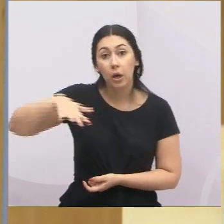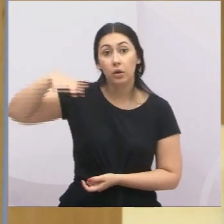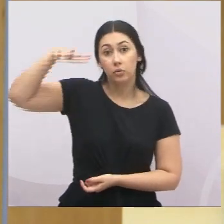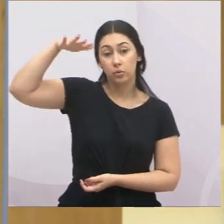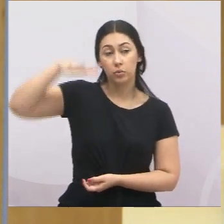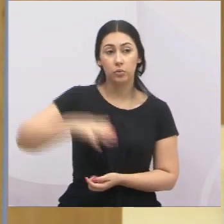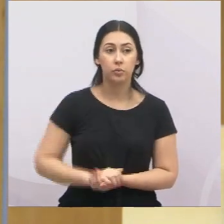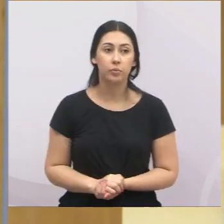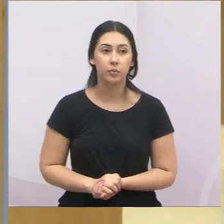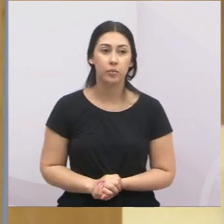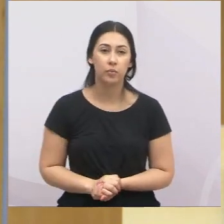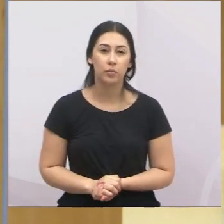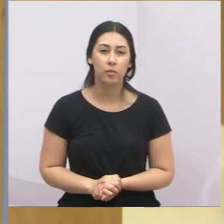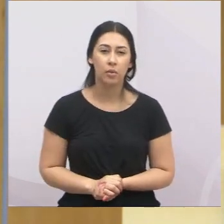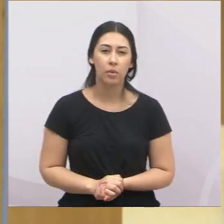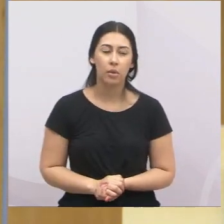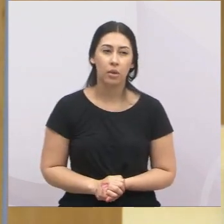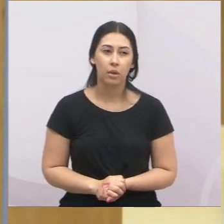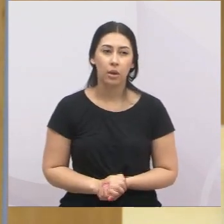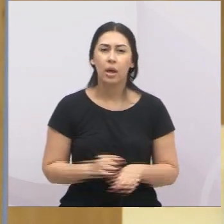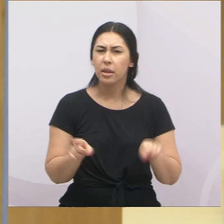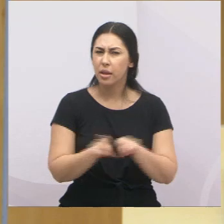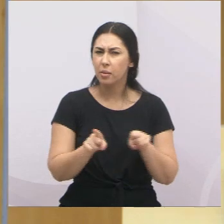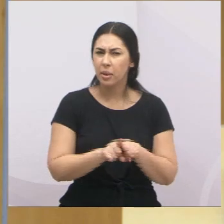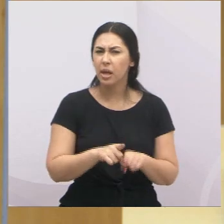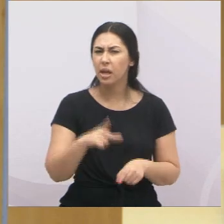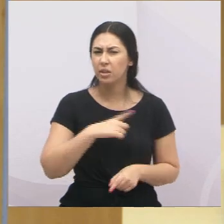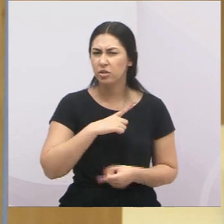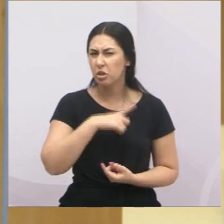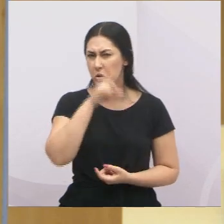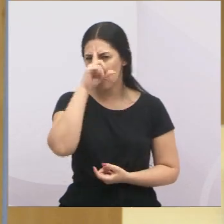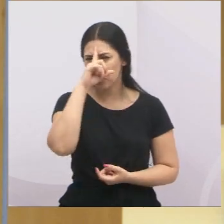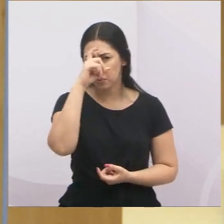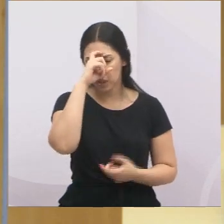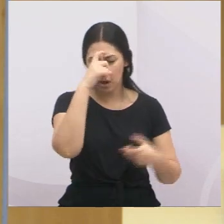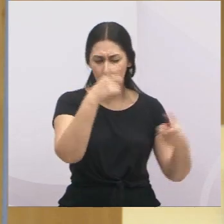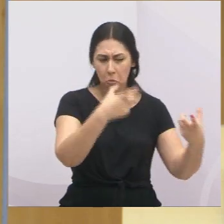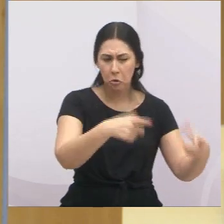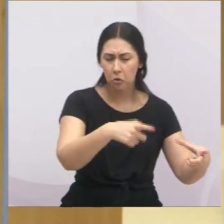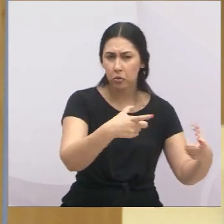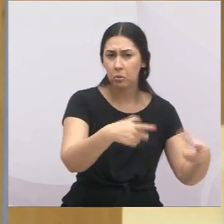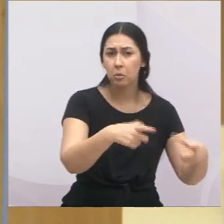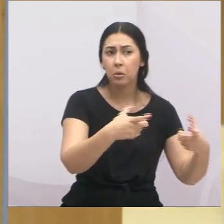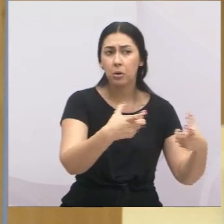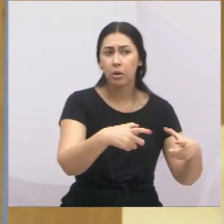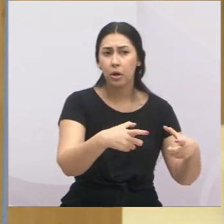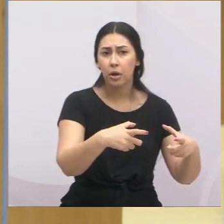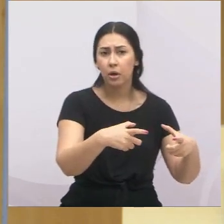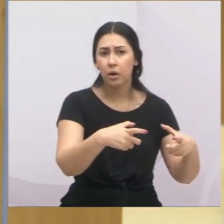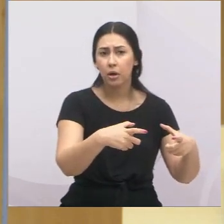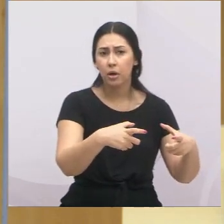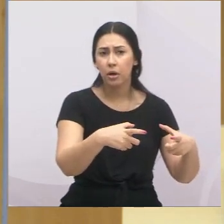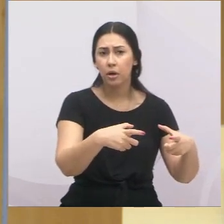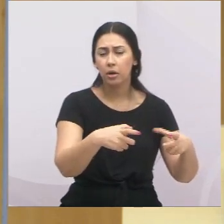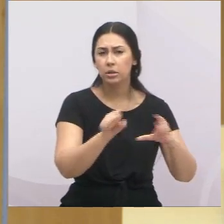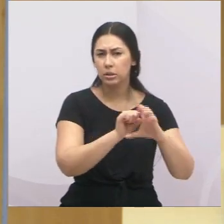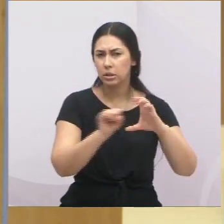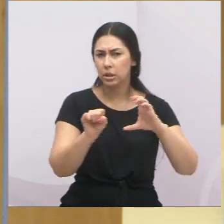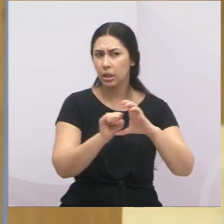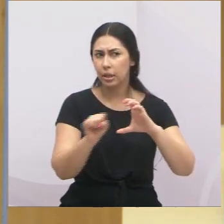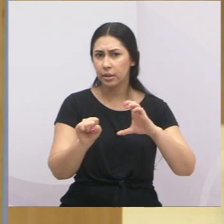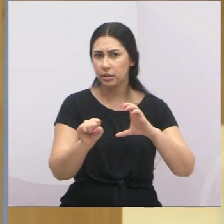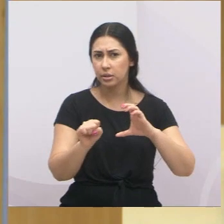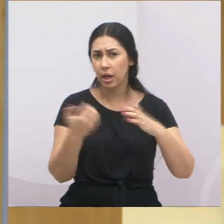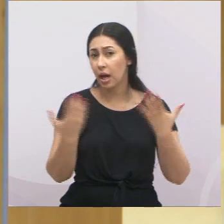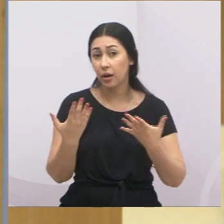-socorro que tinha sido montado ali, na Antiga Santa Casa Clínicas, ele